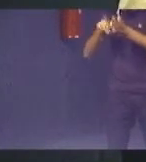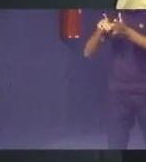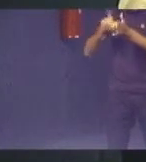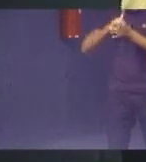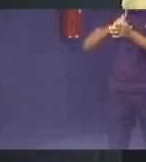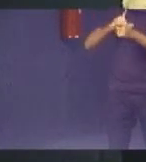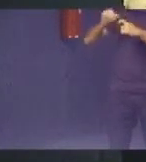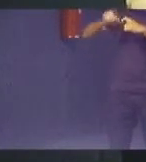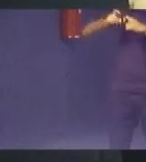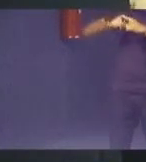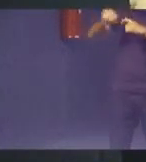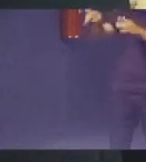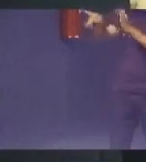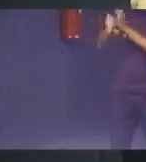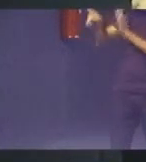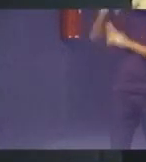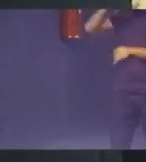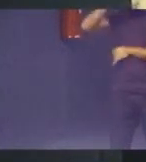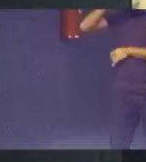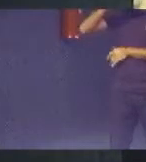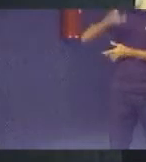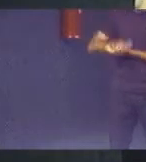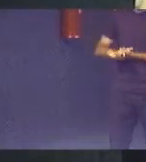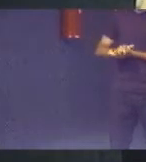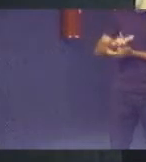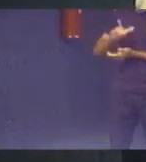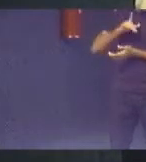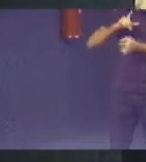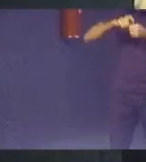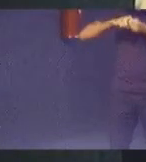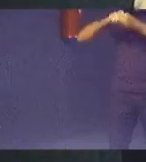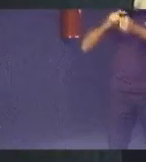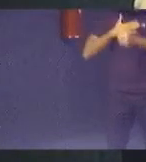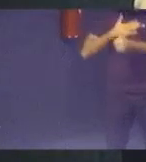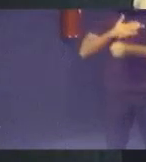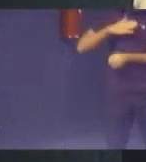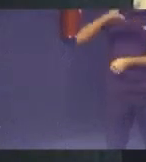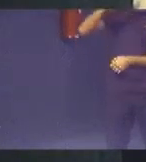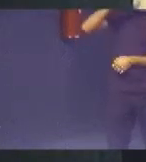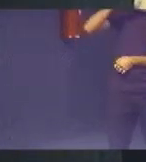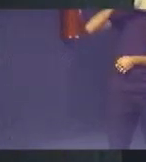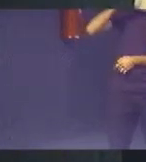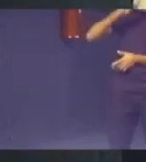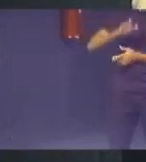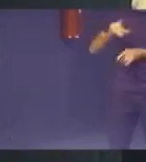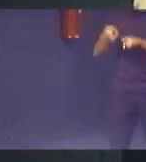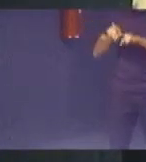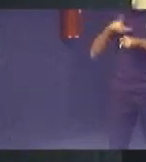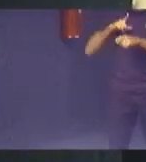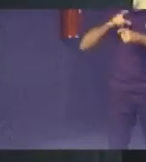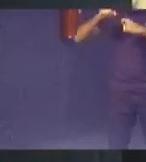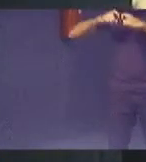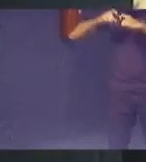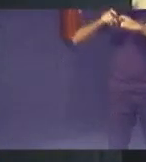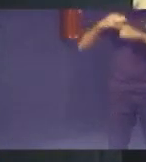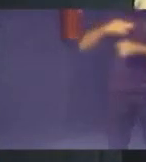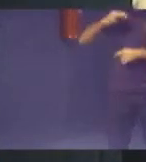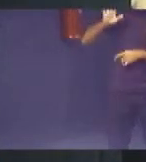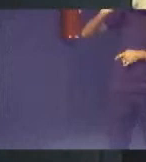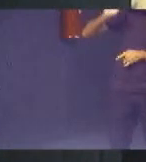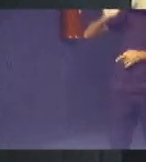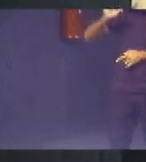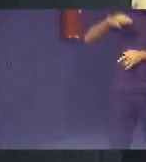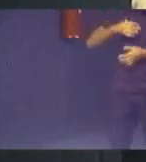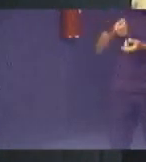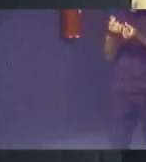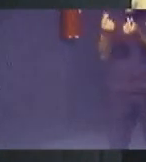eu tenho médico do exército o meu parceiro é o exército e alguns médicos voluntários que não ganham absolutamente nada